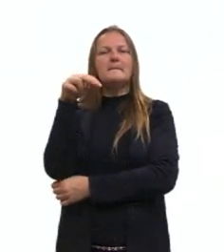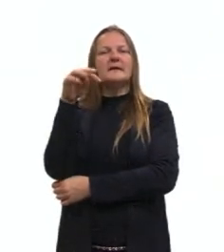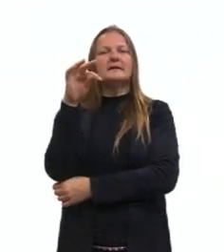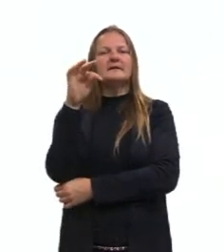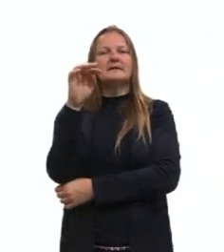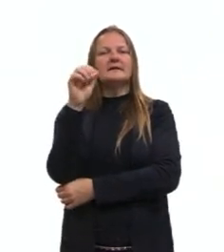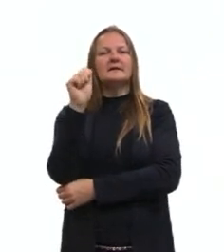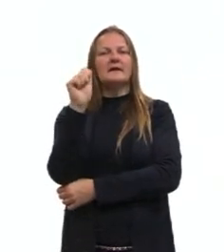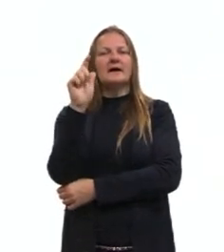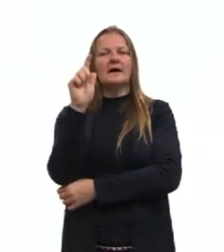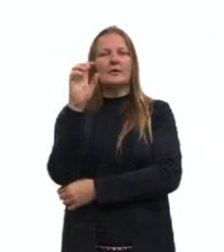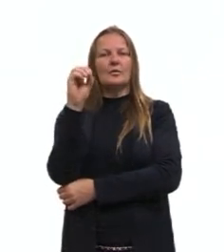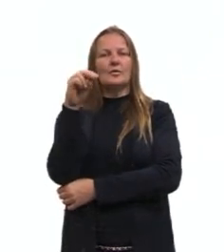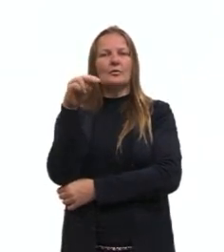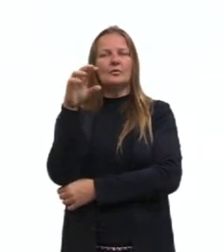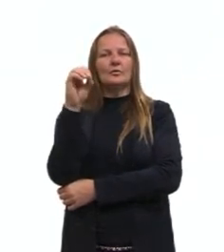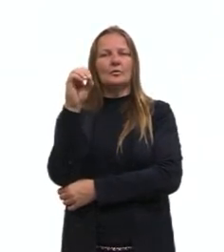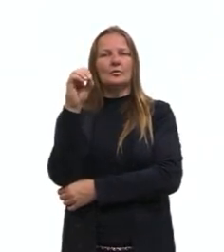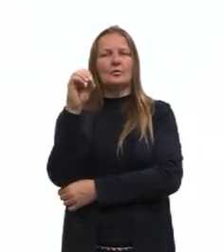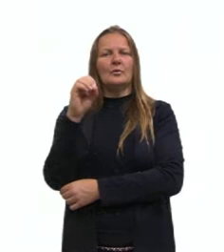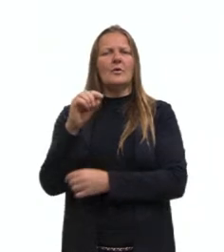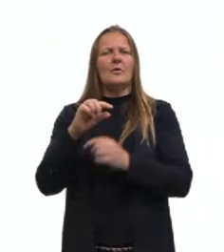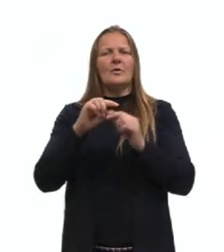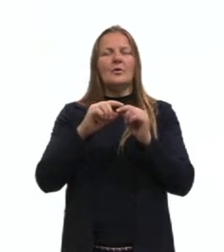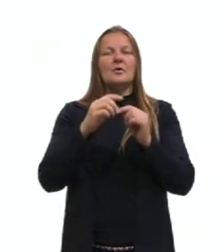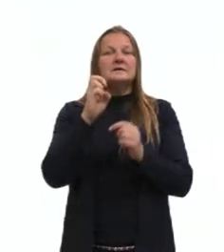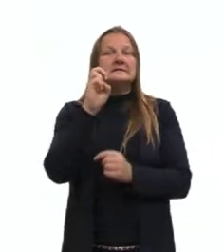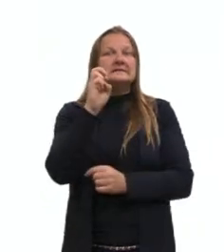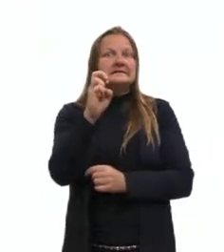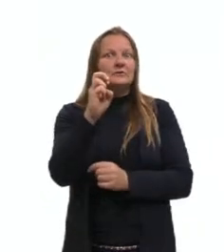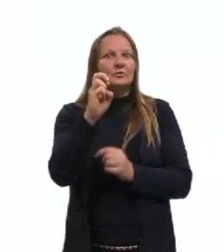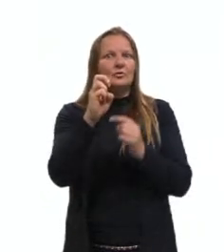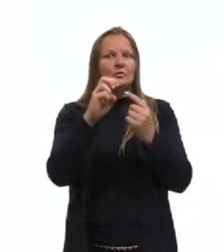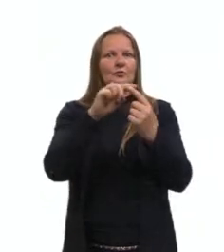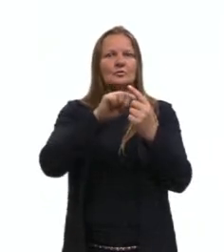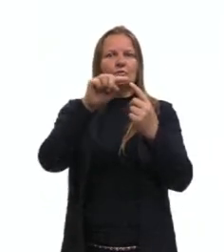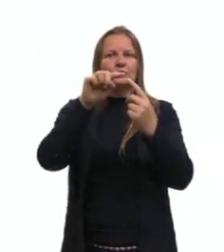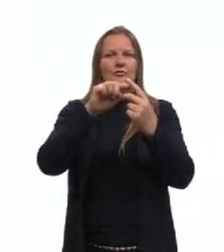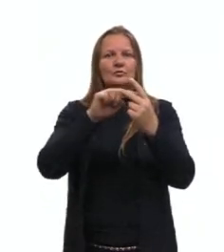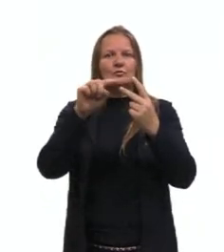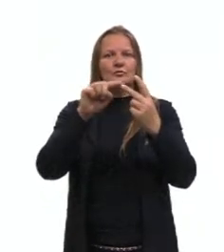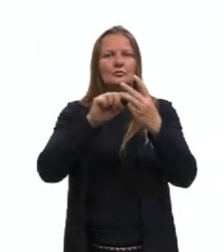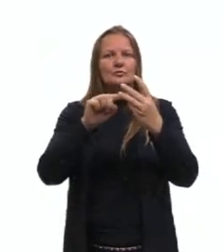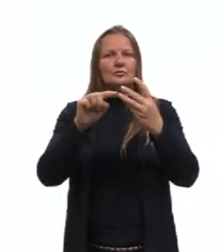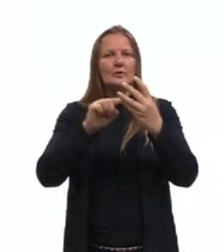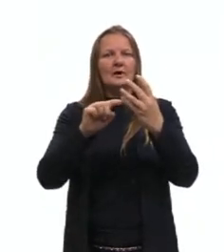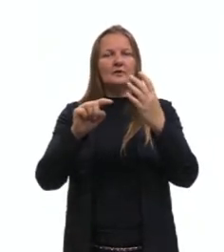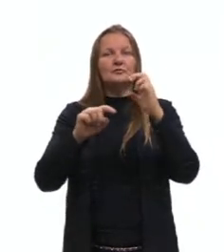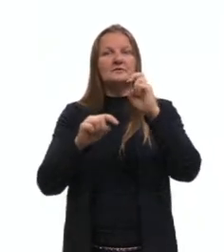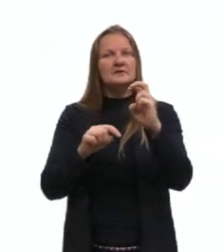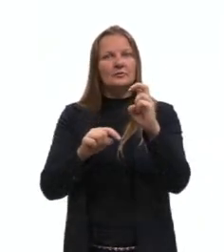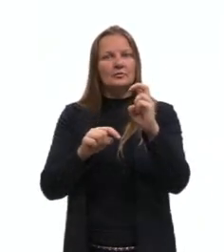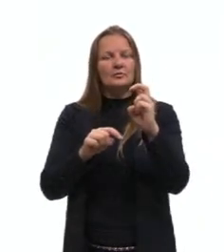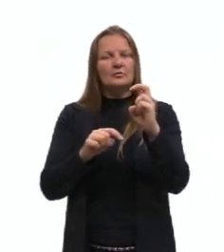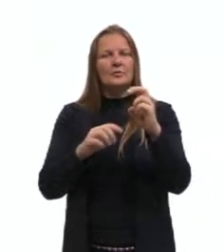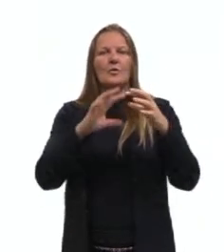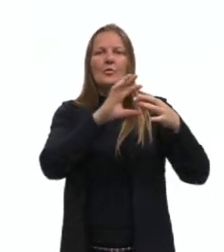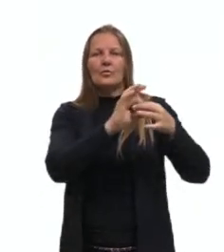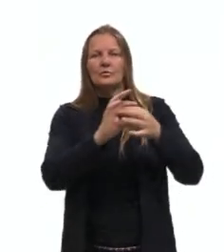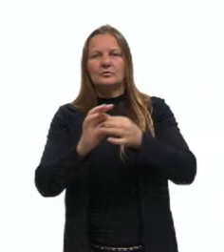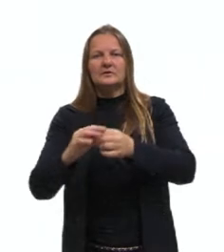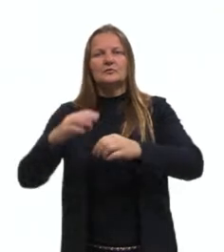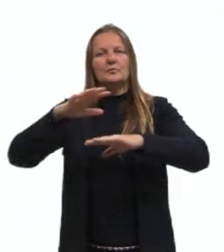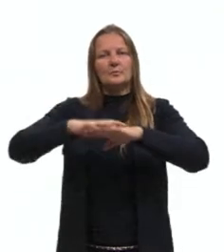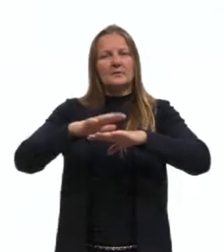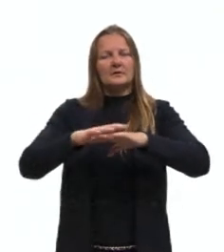cinco diagonais. Essa proposição, nós vamos trazer, né, dentro do nosso contexto da matemática e de